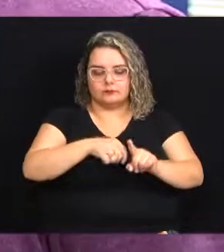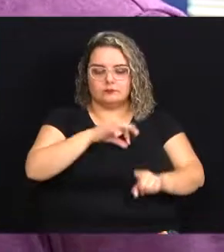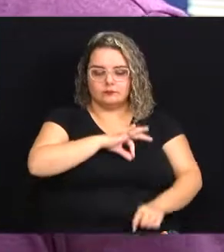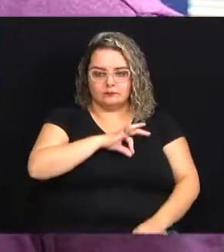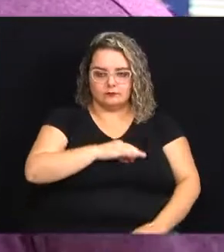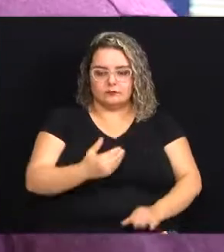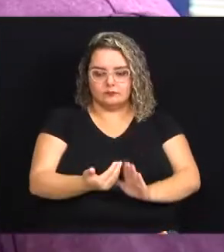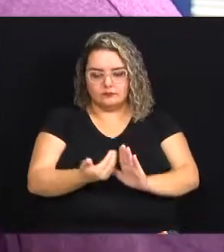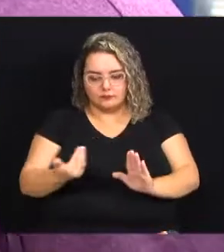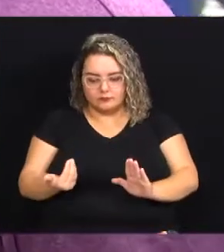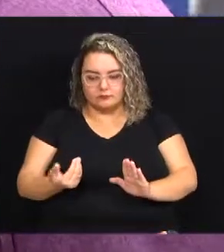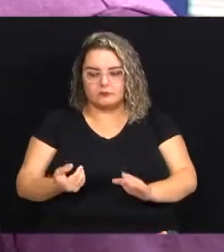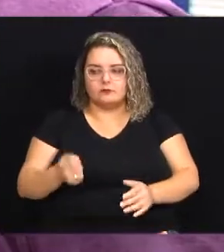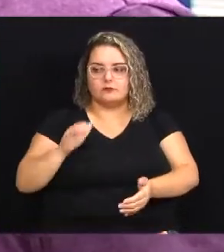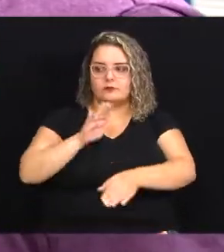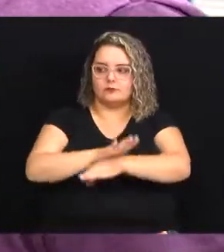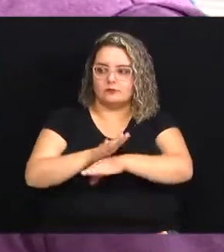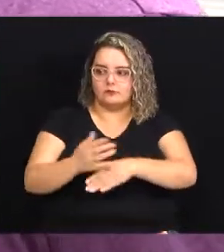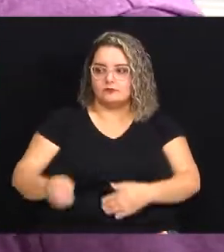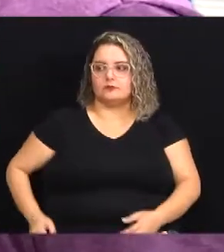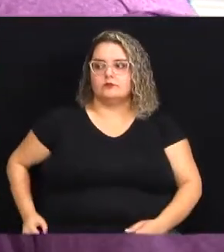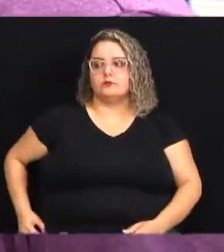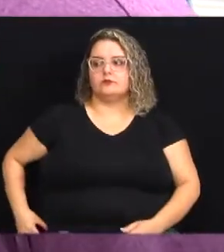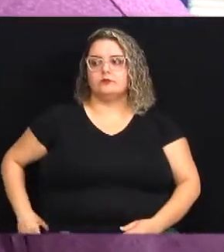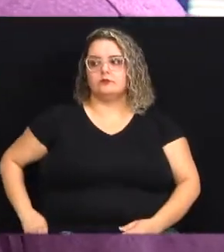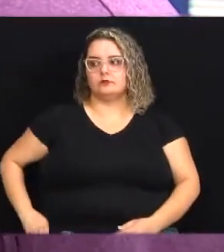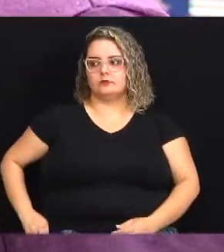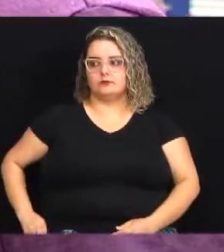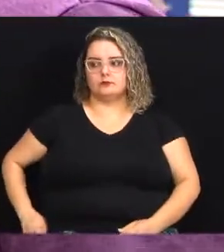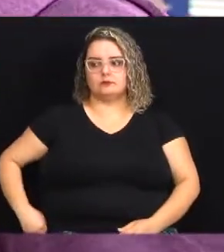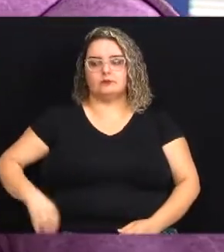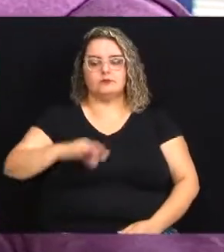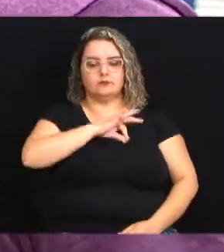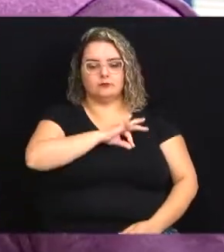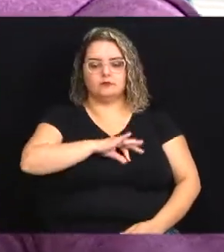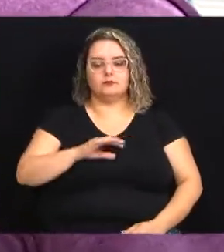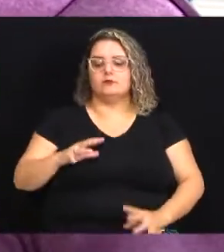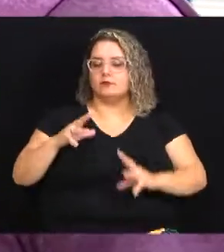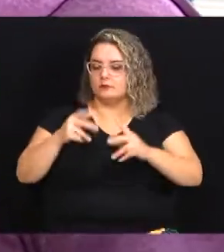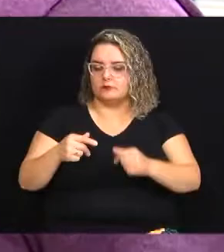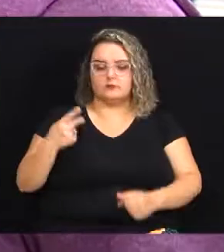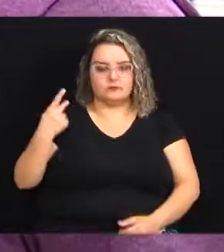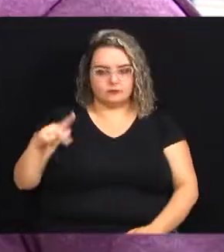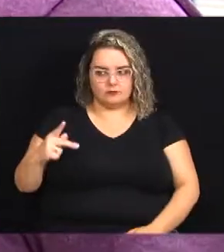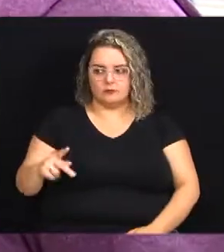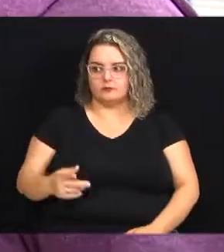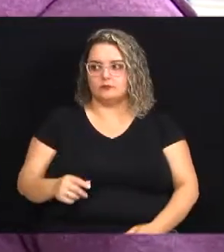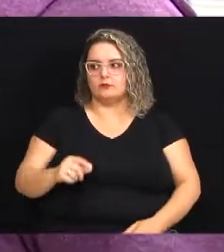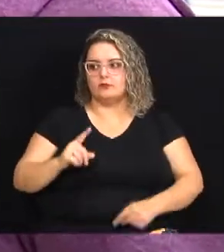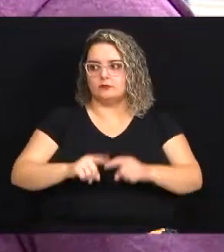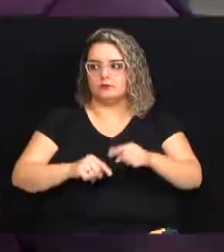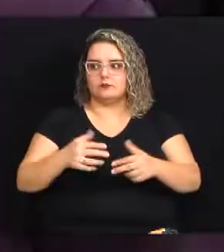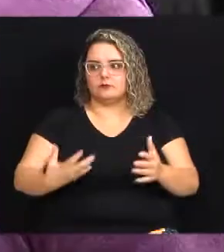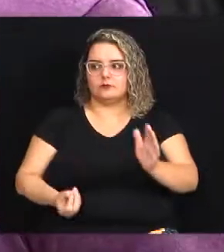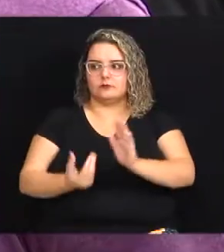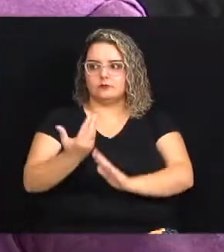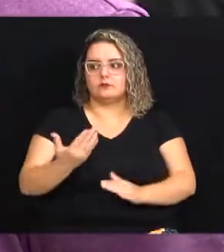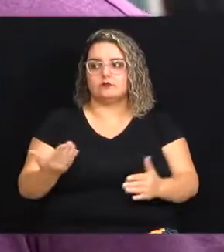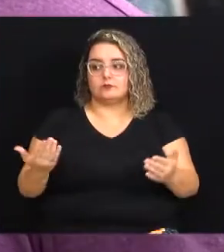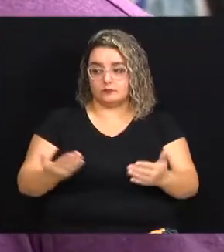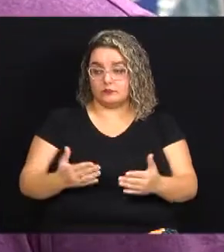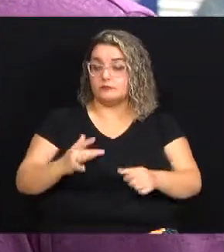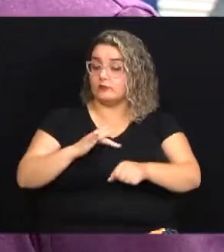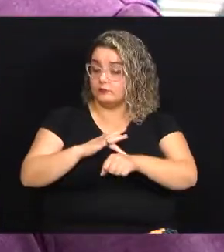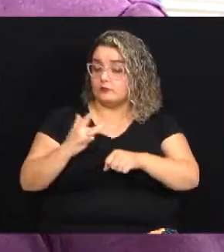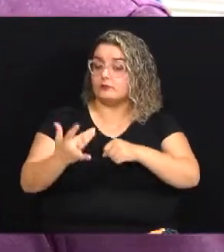do meu salário ajudo ela e para produzir porque isso aqui a renda é totalmente para ela para ela fazer os produtos dela entendeu porque